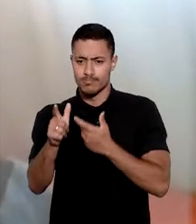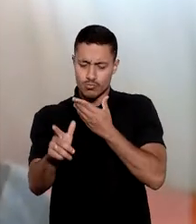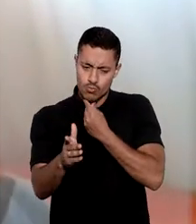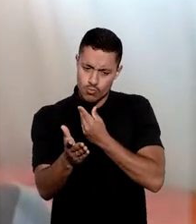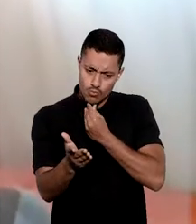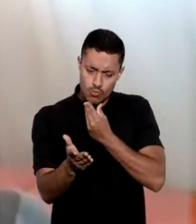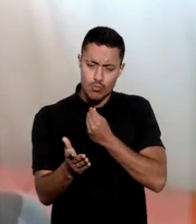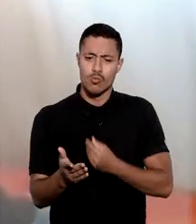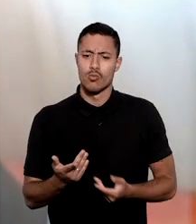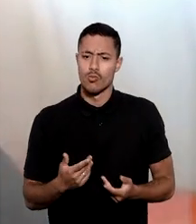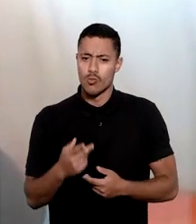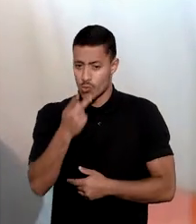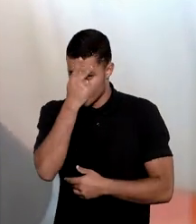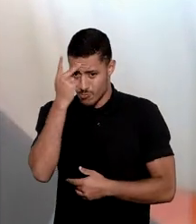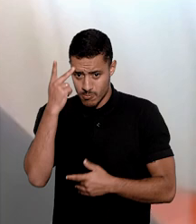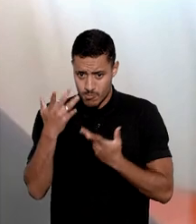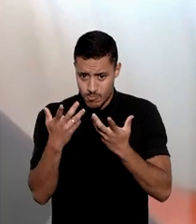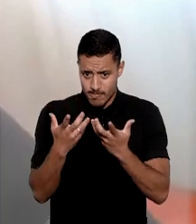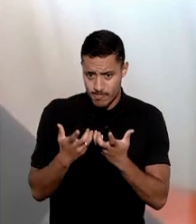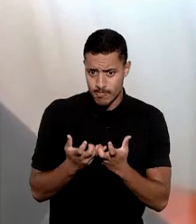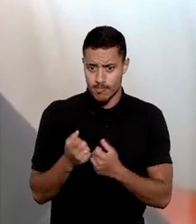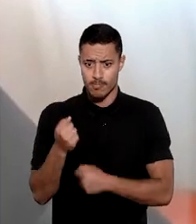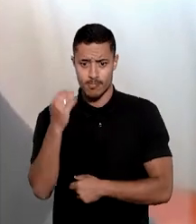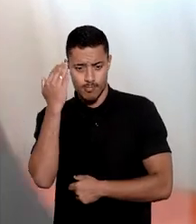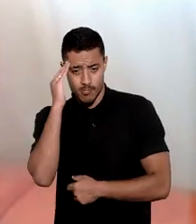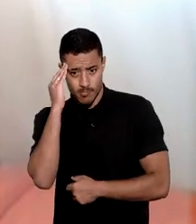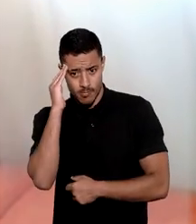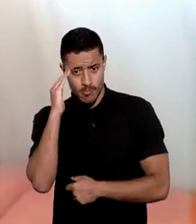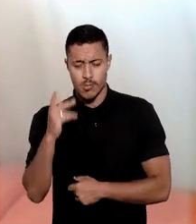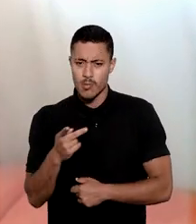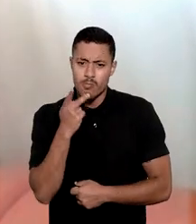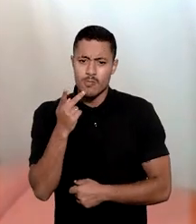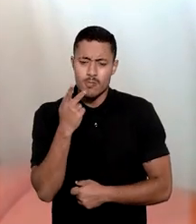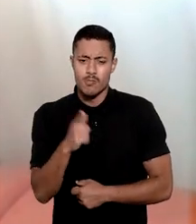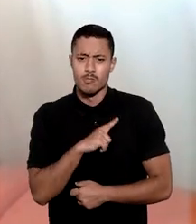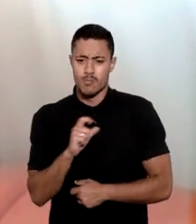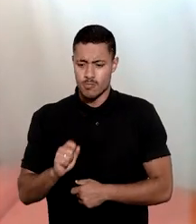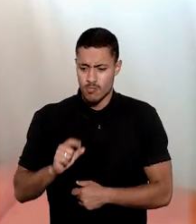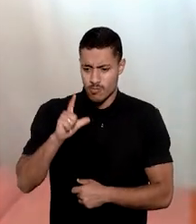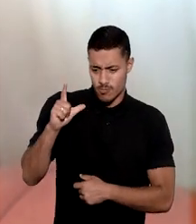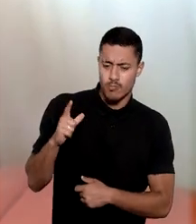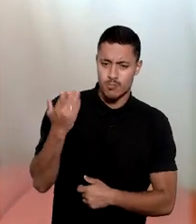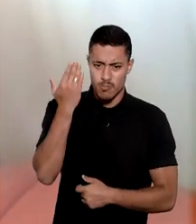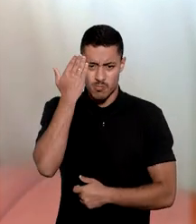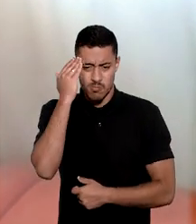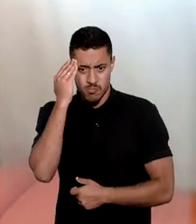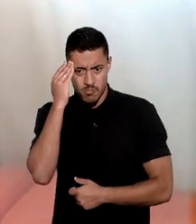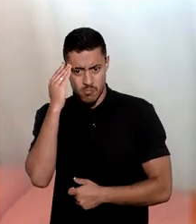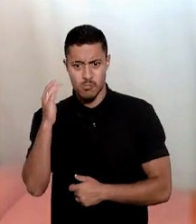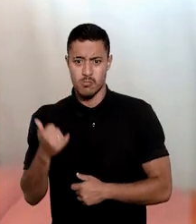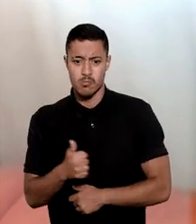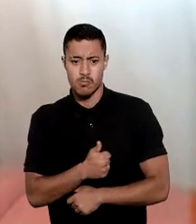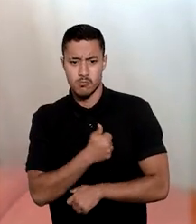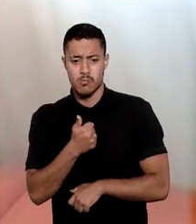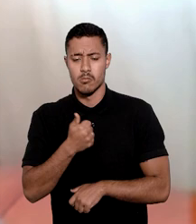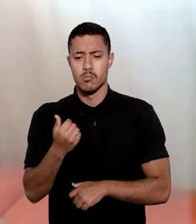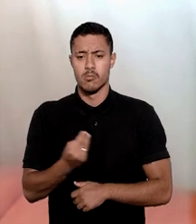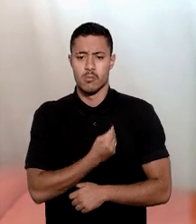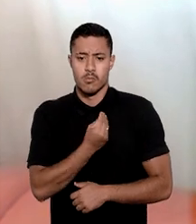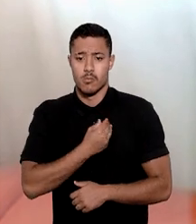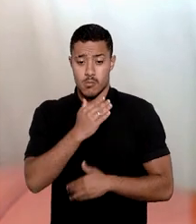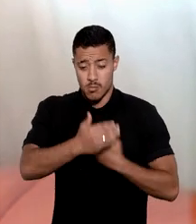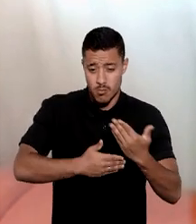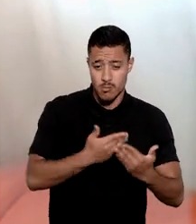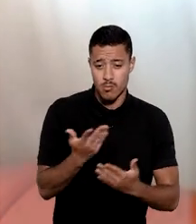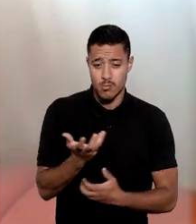uma dessas pessoas beneficiadas pela decisão. Ele conta que teve um aumento significativo de qualidade de vida após